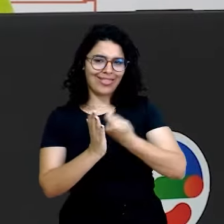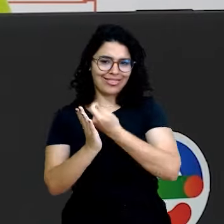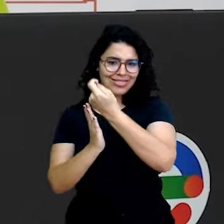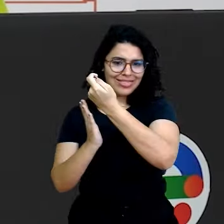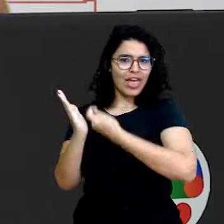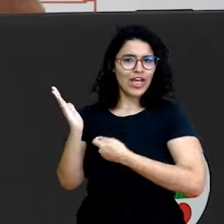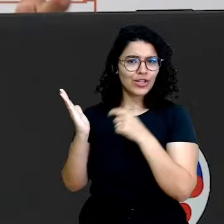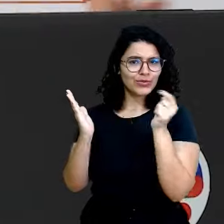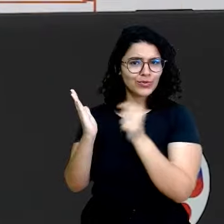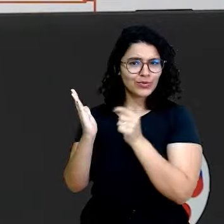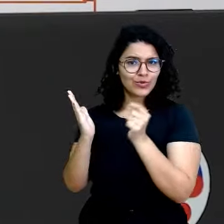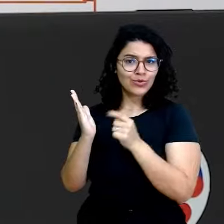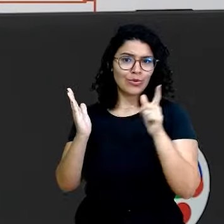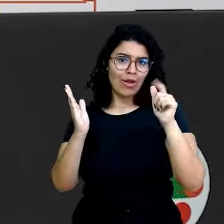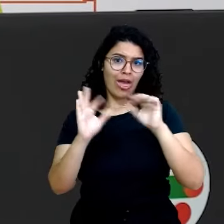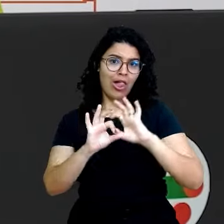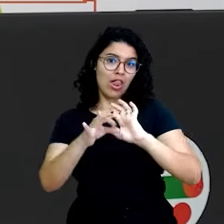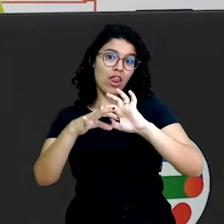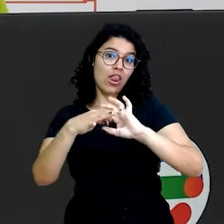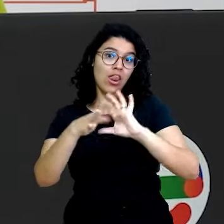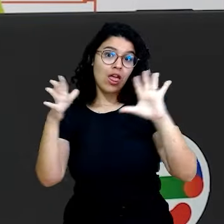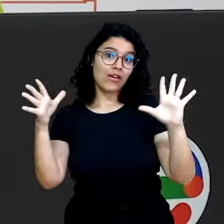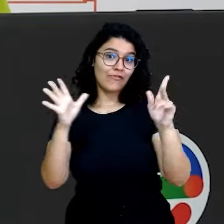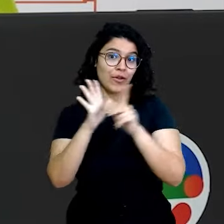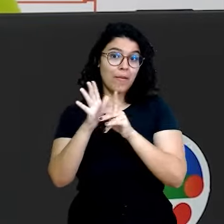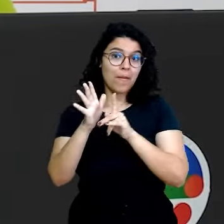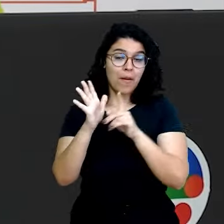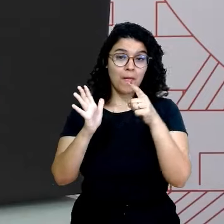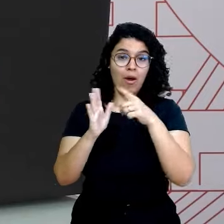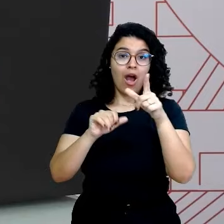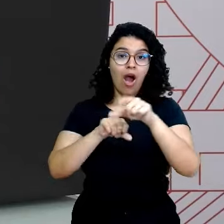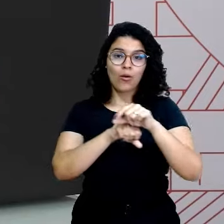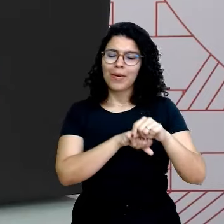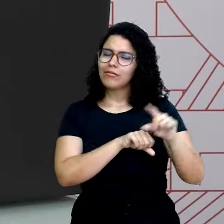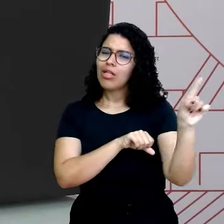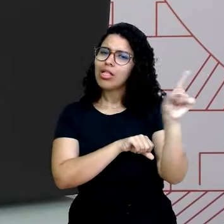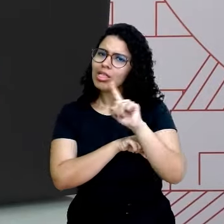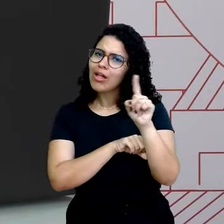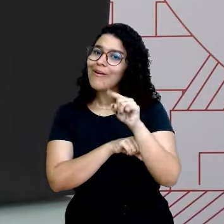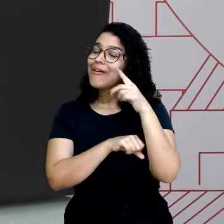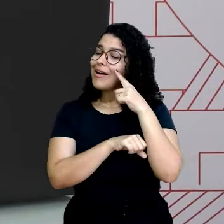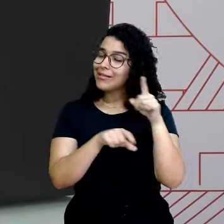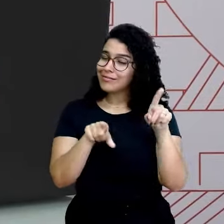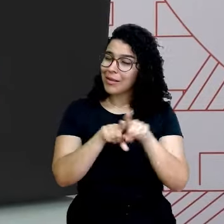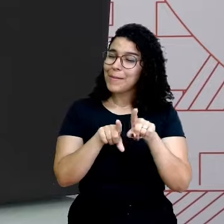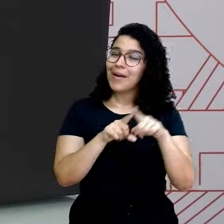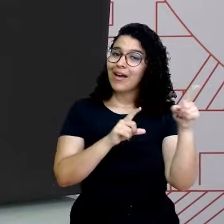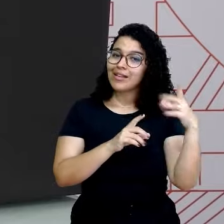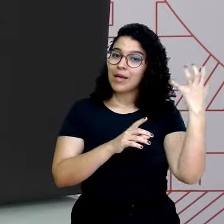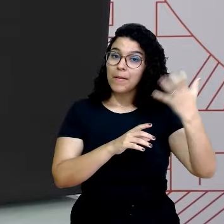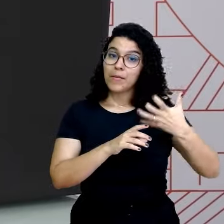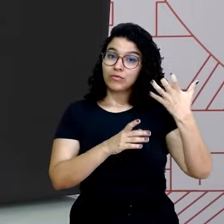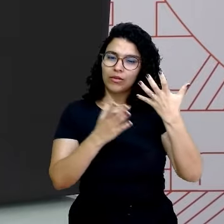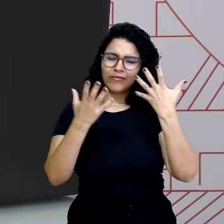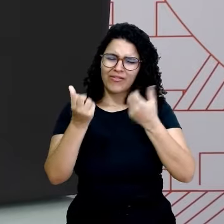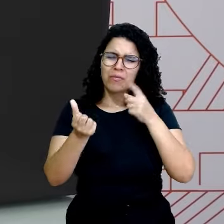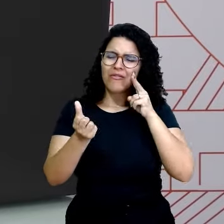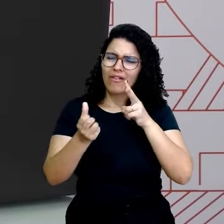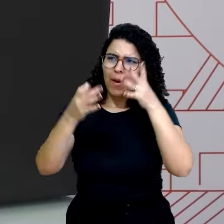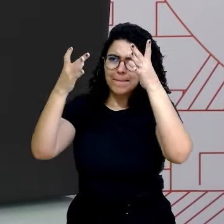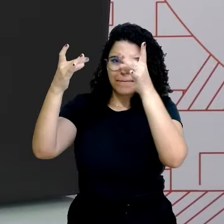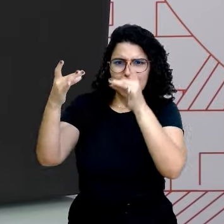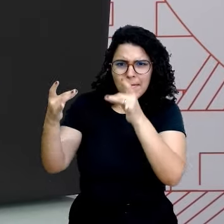estão livres de argumentação, como é o caso da música. Vamos observar a letra da música composta por